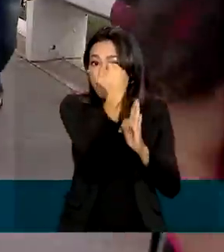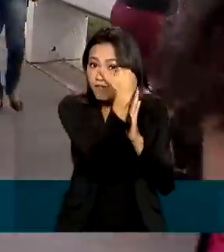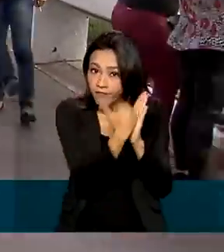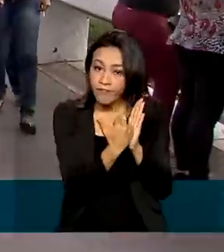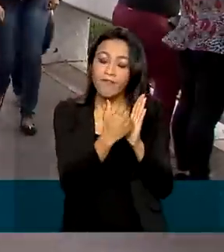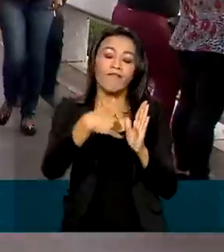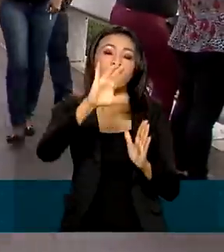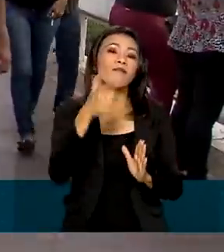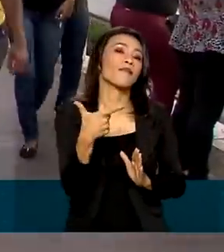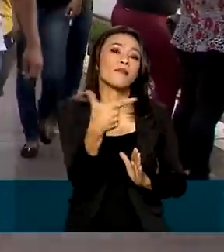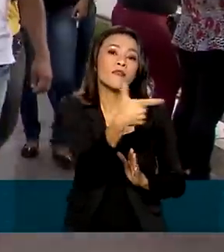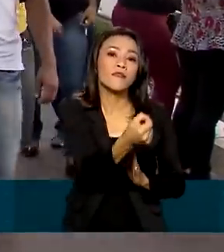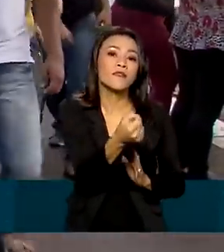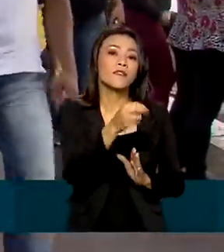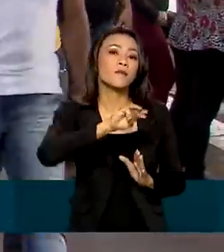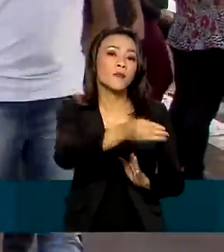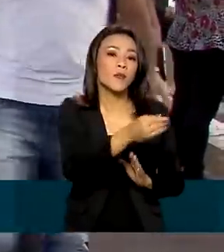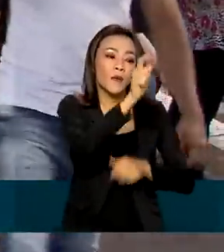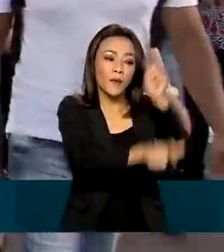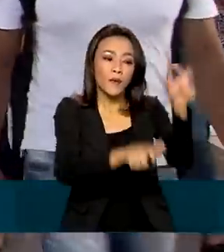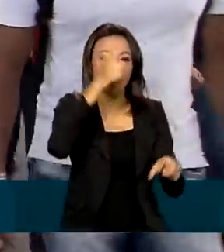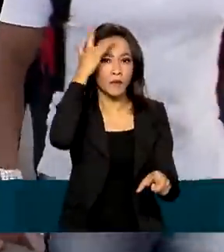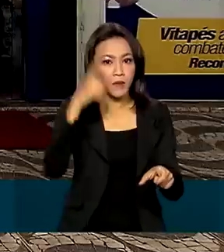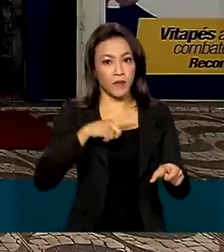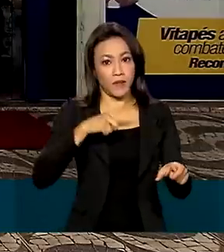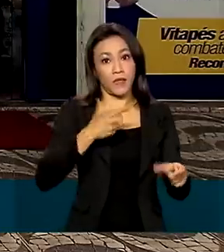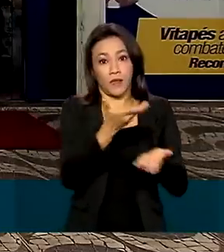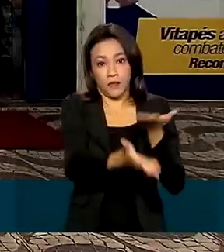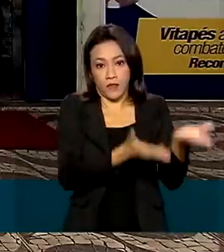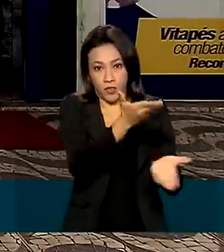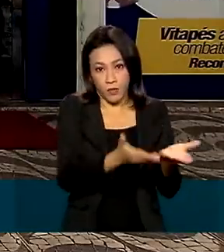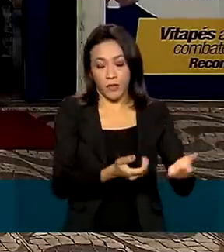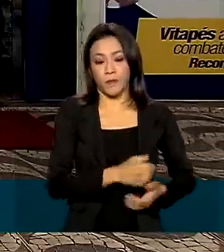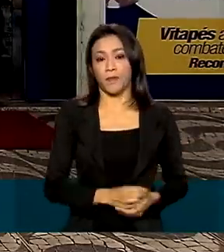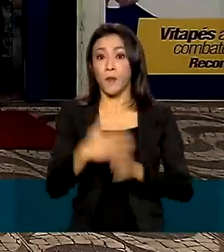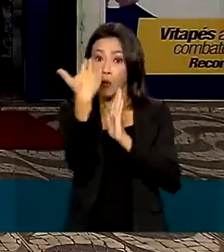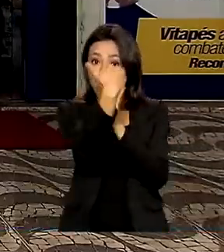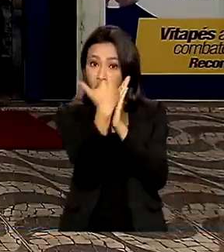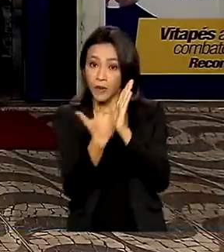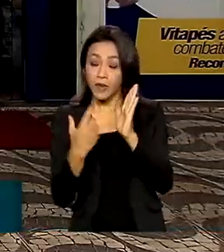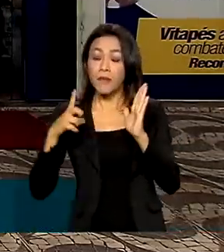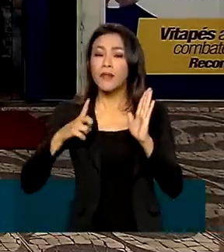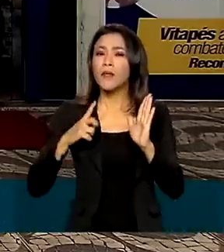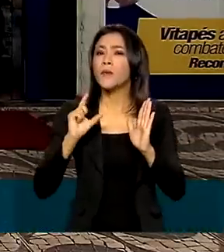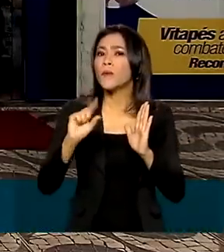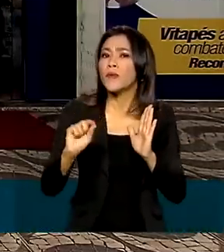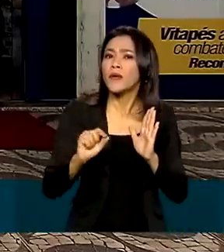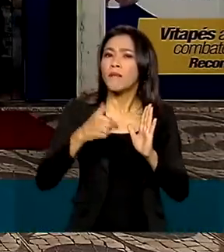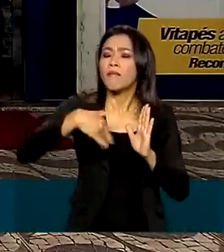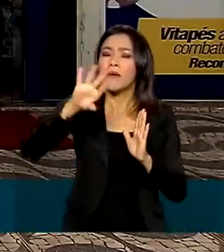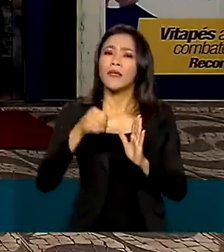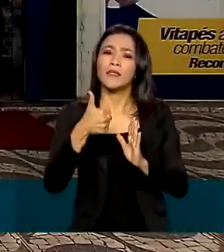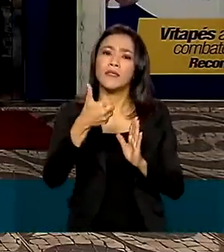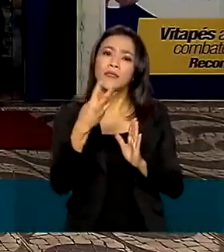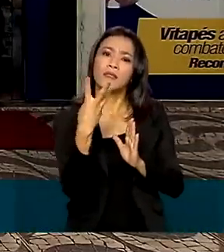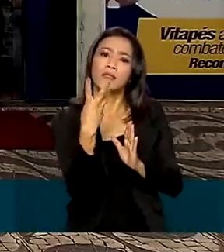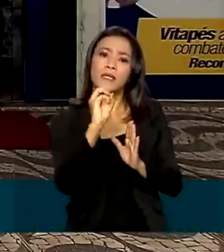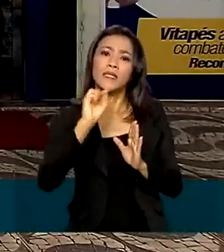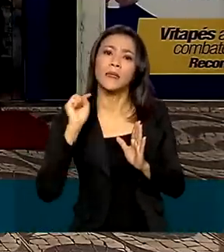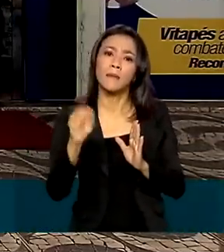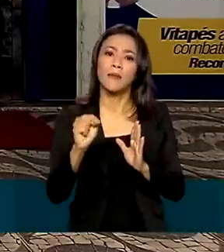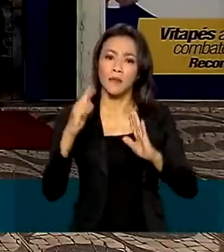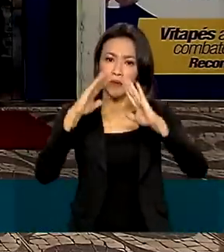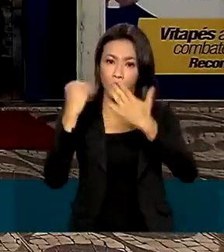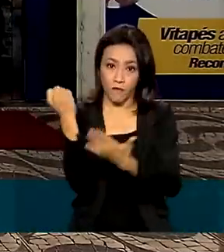20 milhões de brasileiros são atendidos. O programa conta hoje com mais de 30 mil farmácias credenciadas